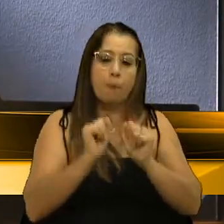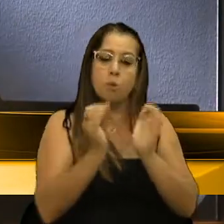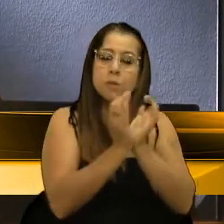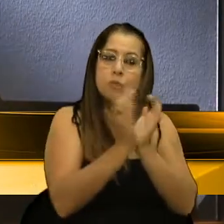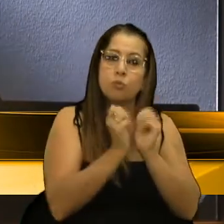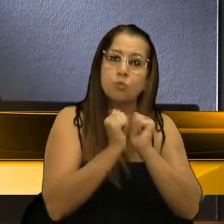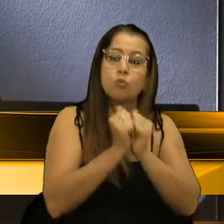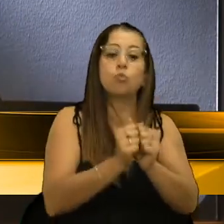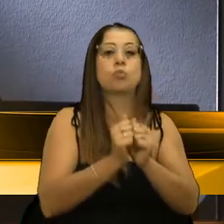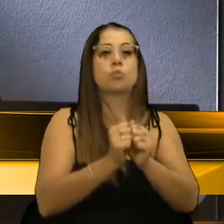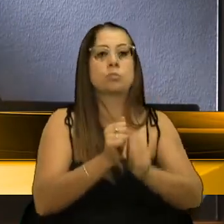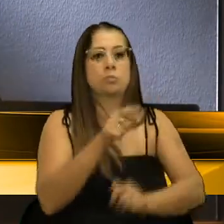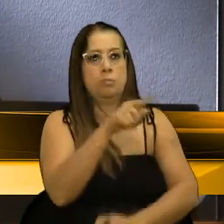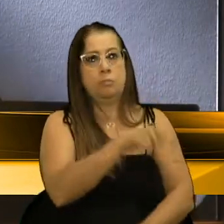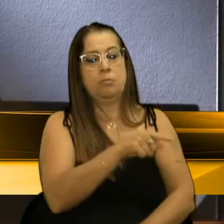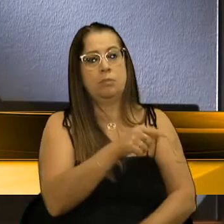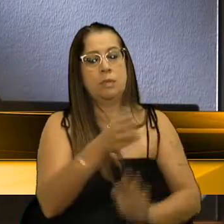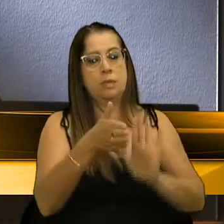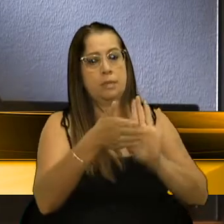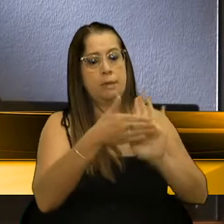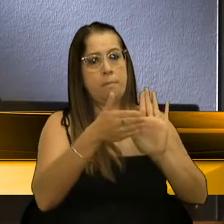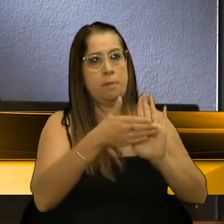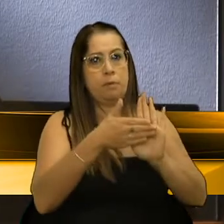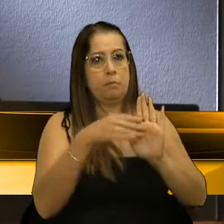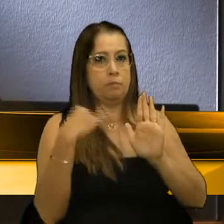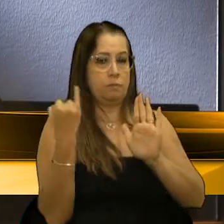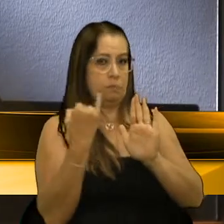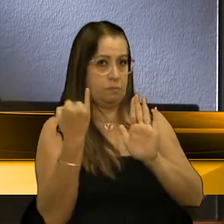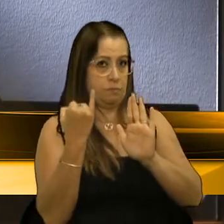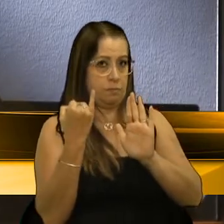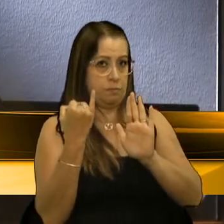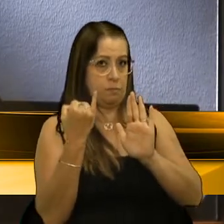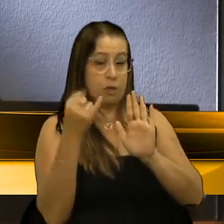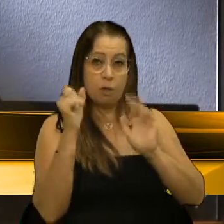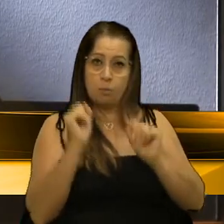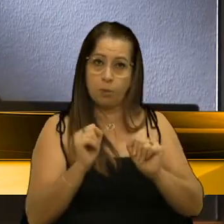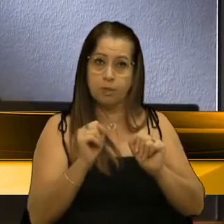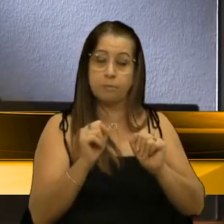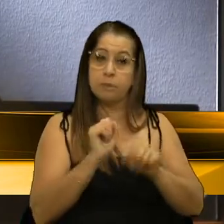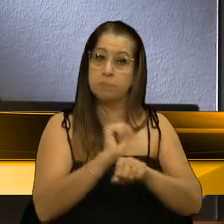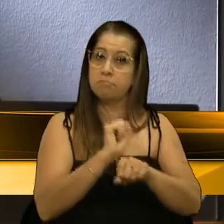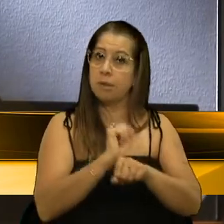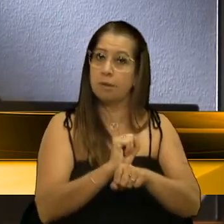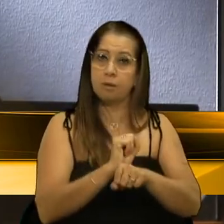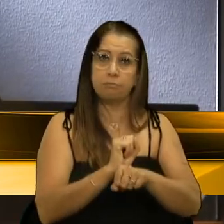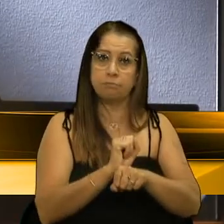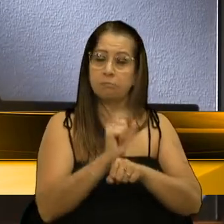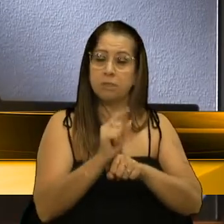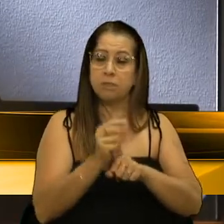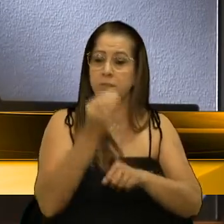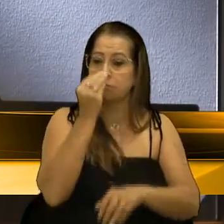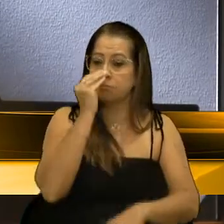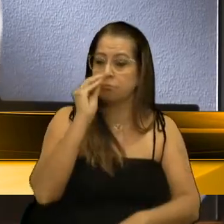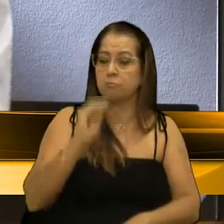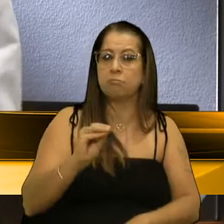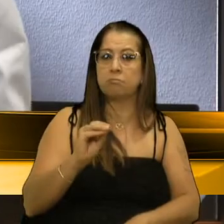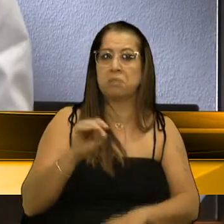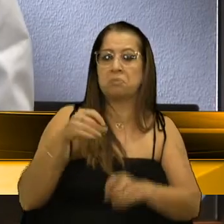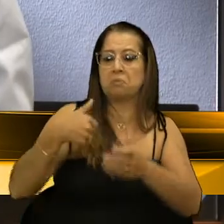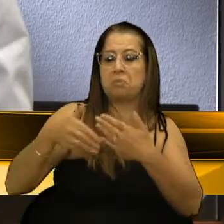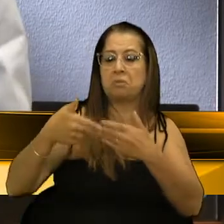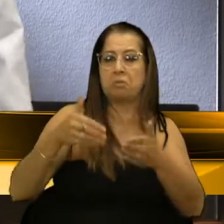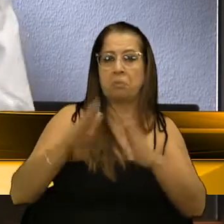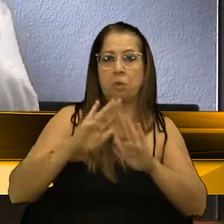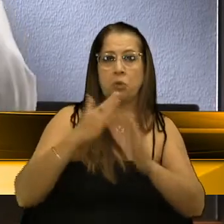presentes juntos nesta pauta de tamanha importância. Não podemos esperar deixar esse descaso, chegar ao ponto de uma